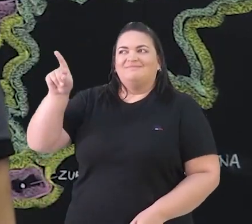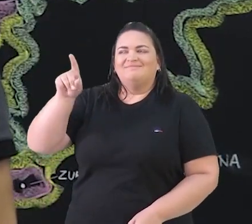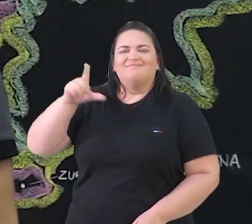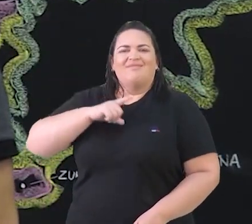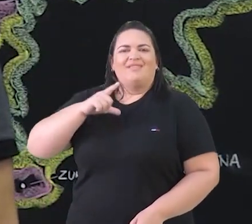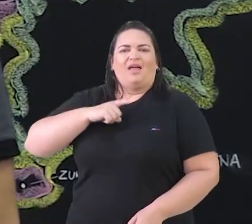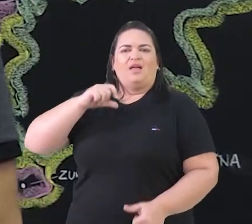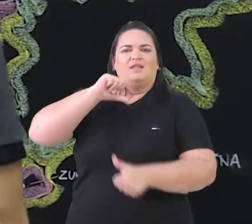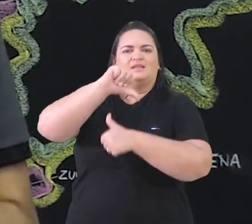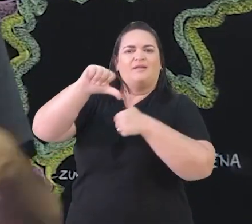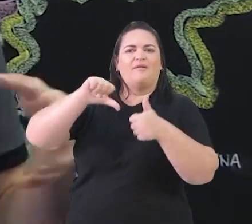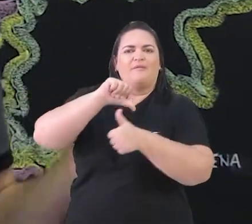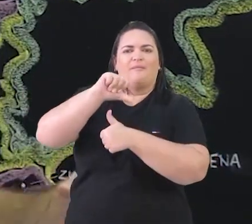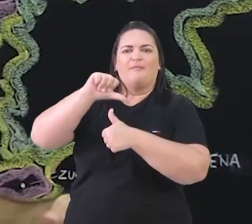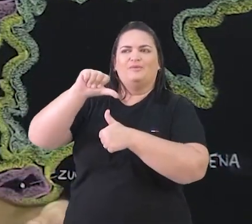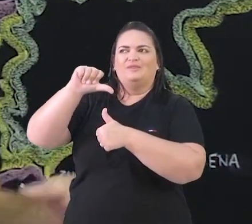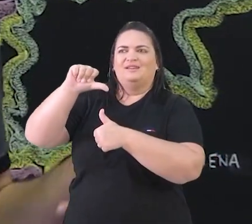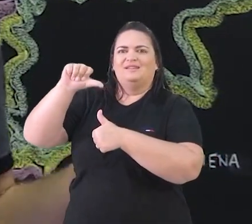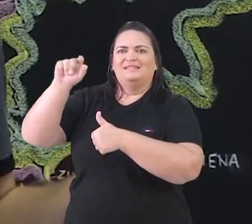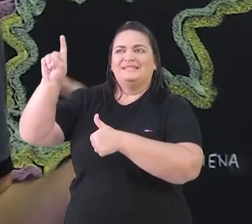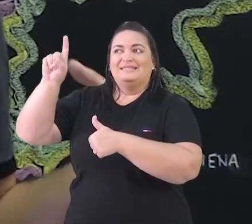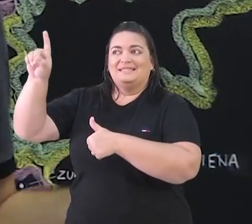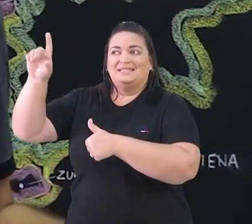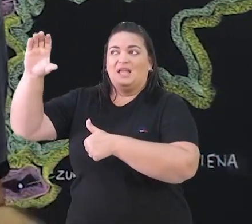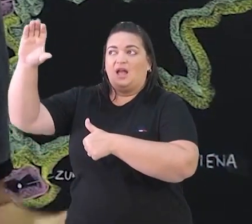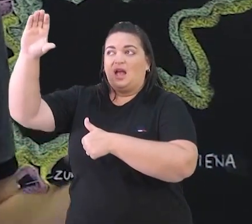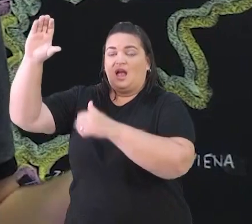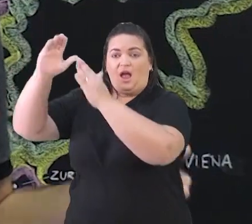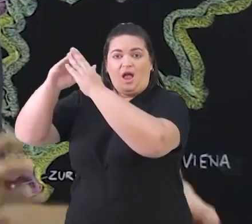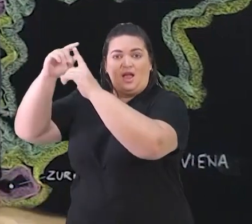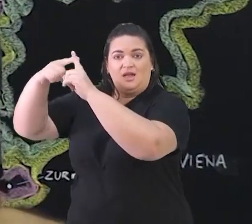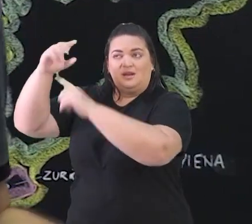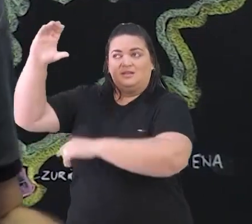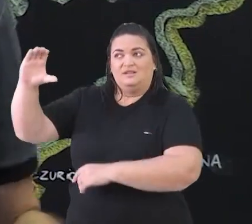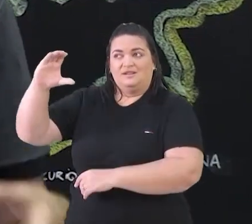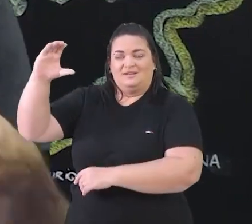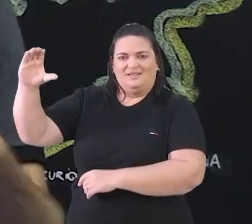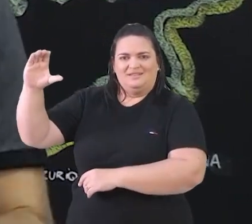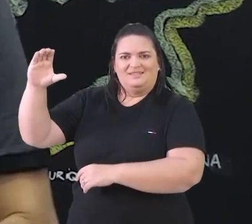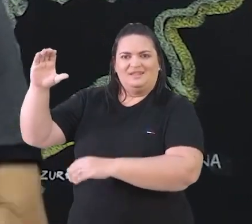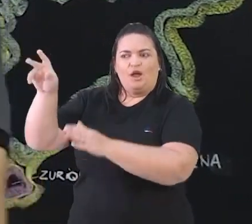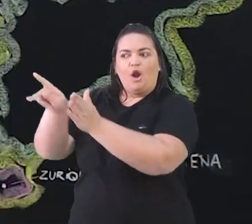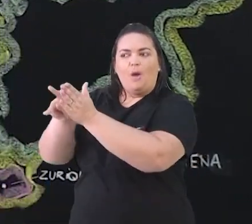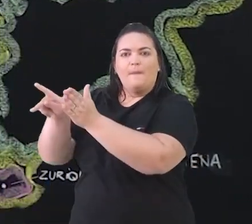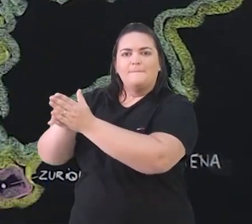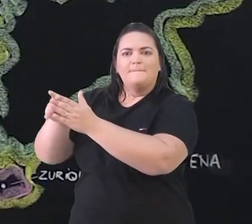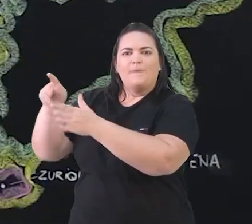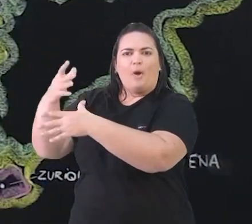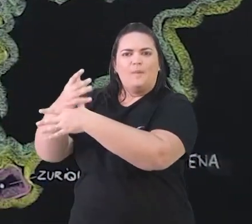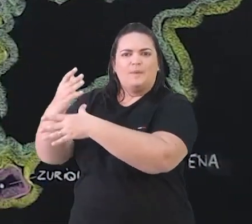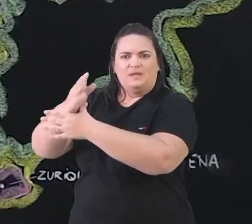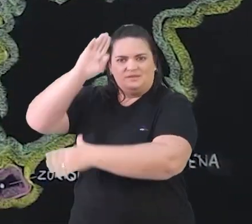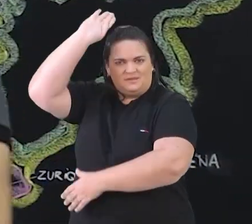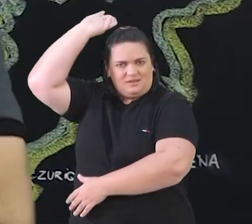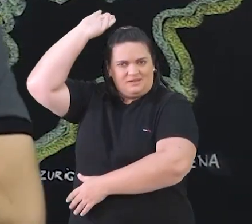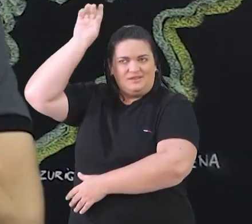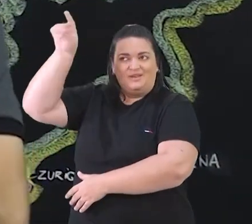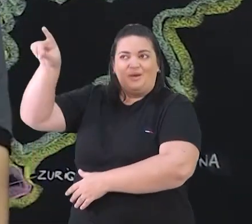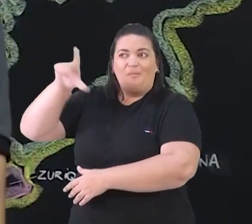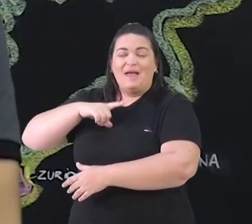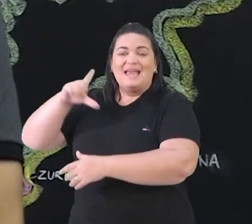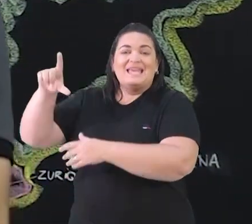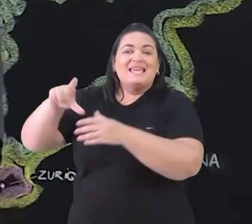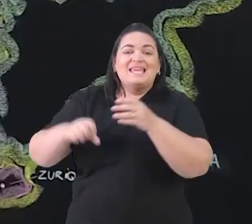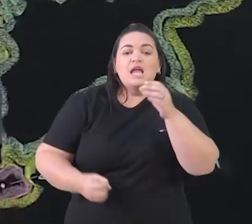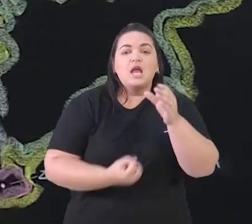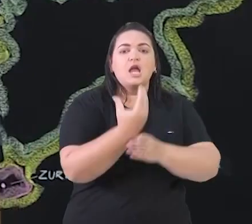Quando deixou de haver só uma igreja, a Igreja Católica, sediada em Roma, e passou a ter várias igrejas que se